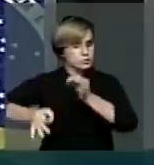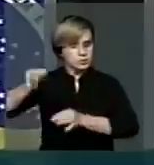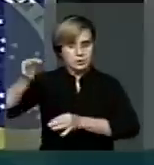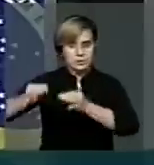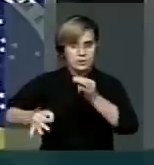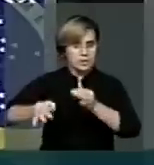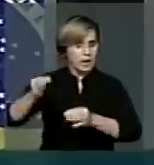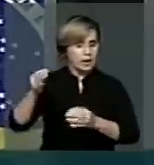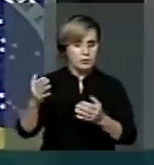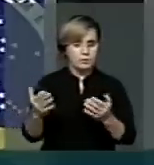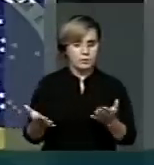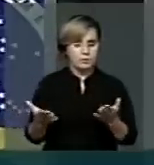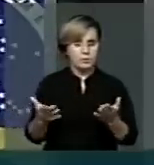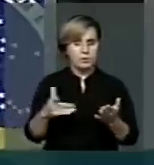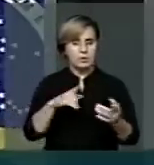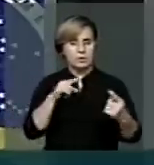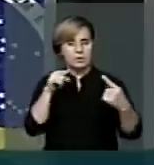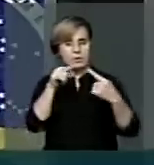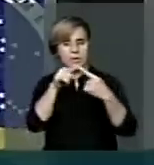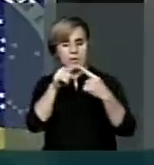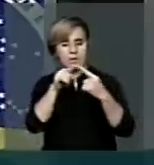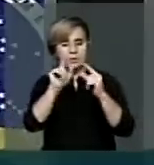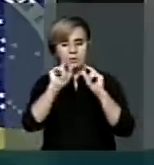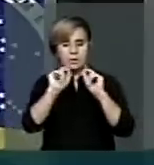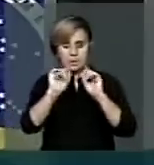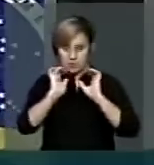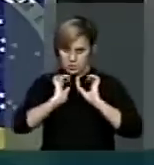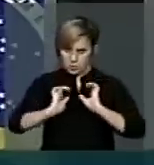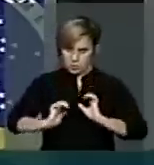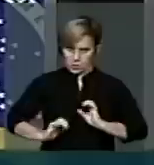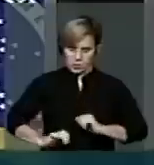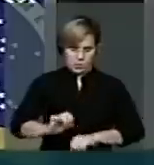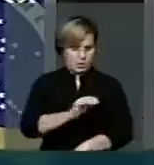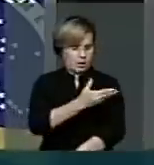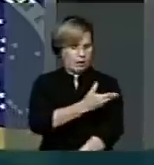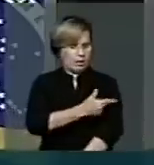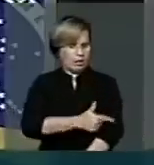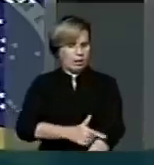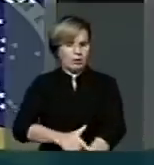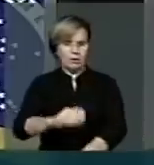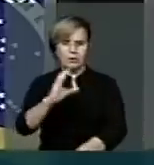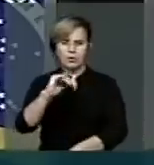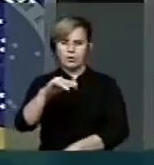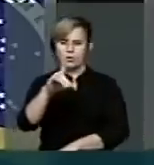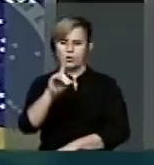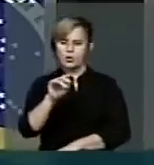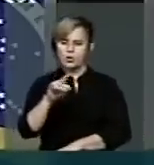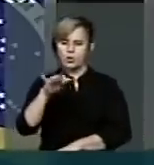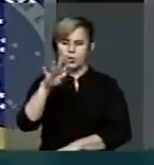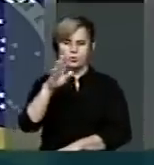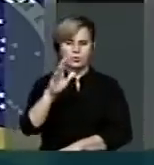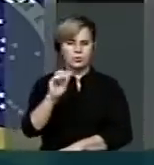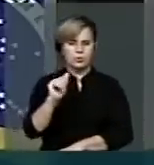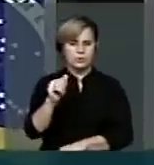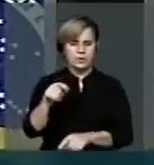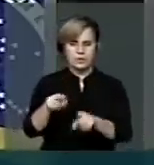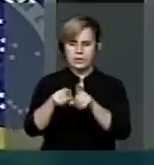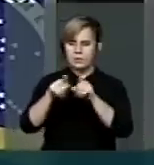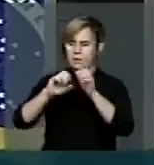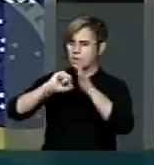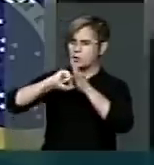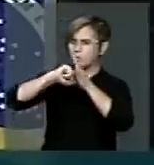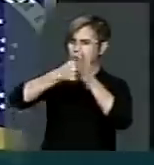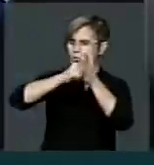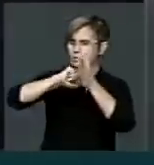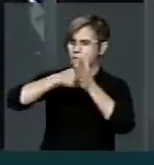dizem respeitos à conduta que está sob suspensão da opinião pública e até mesmo das